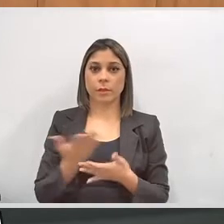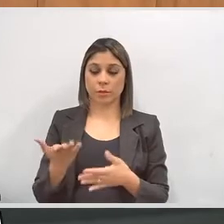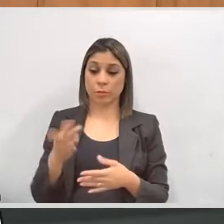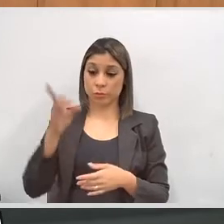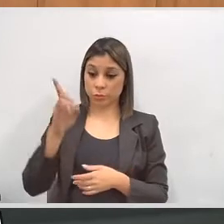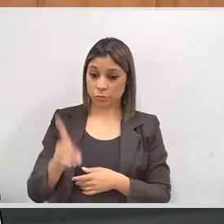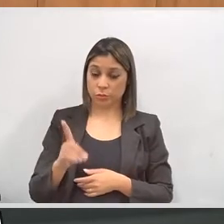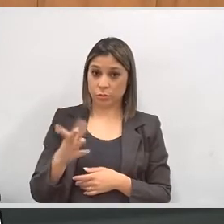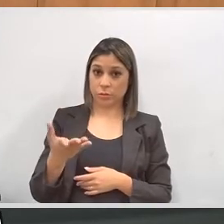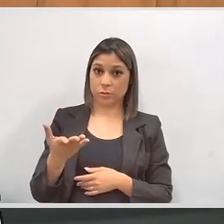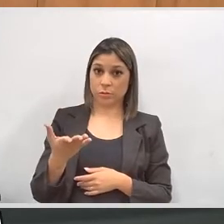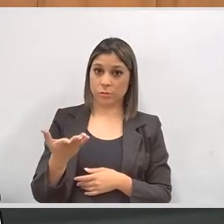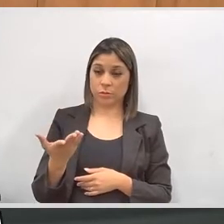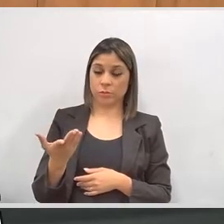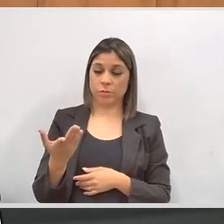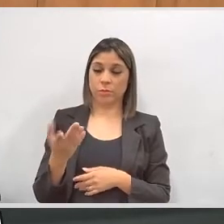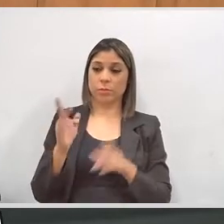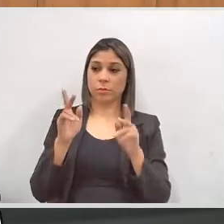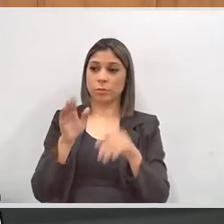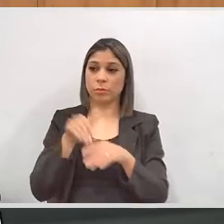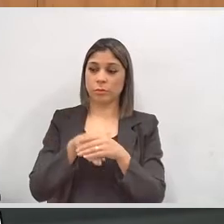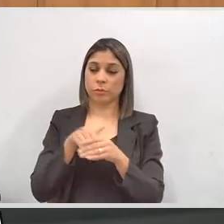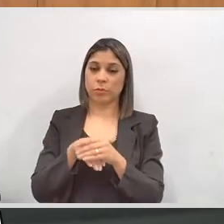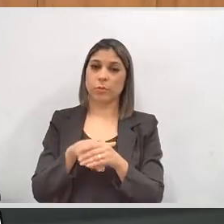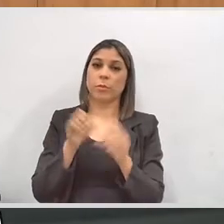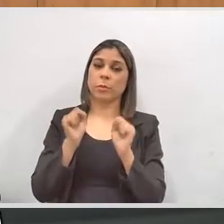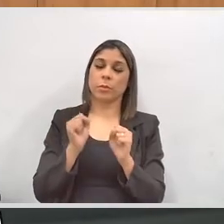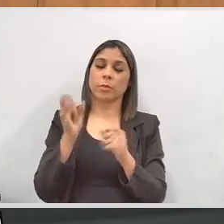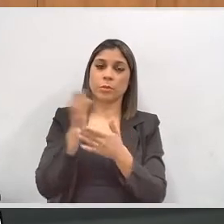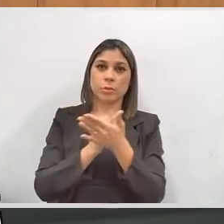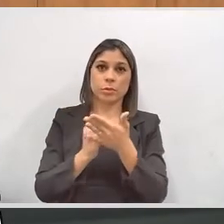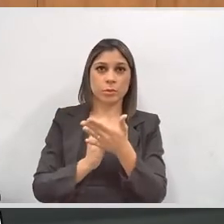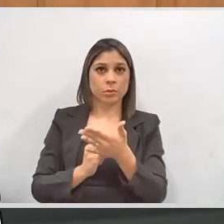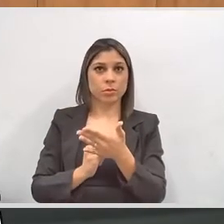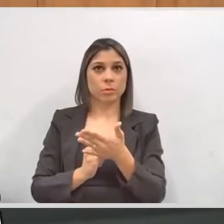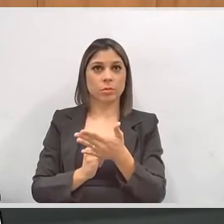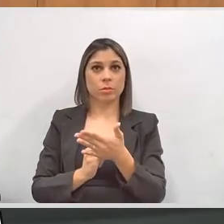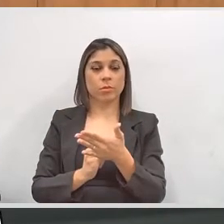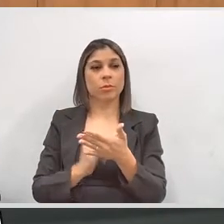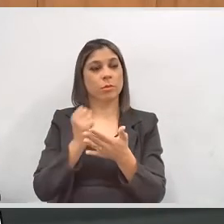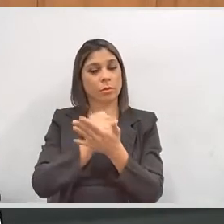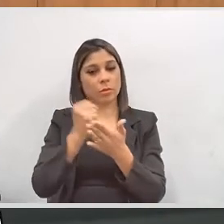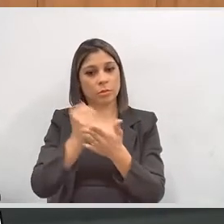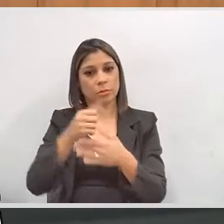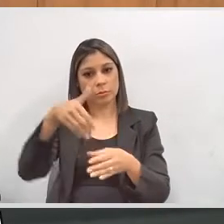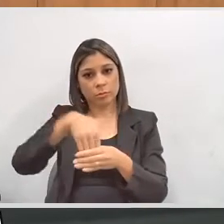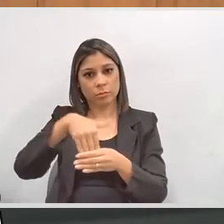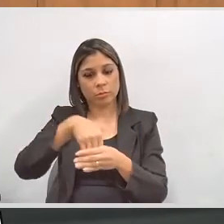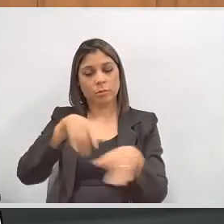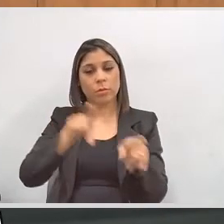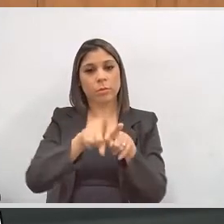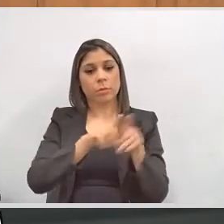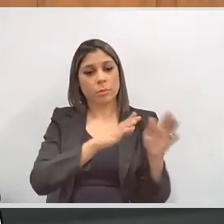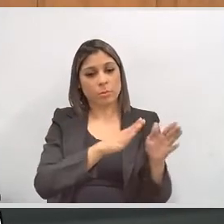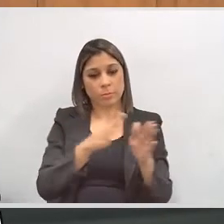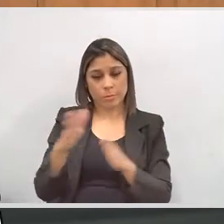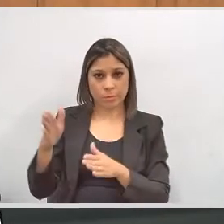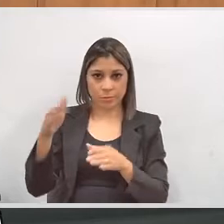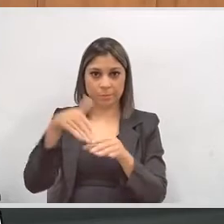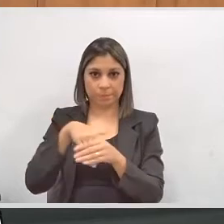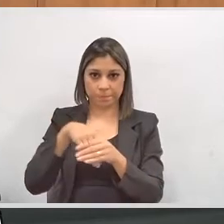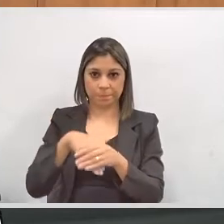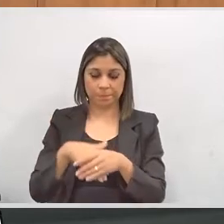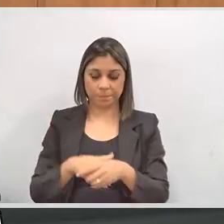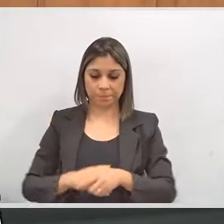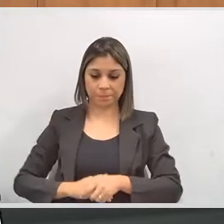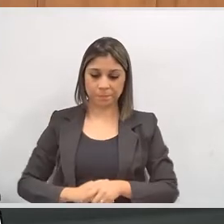no direito de cidadania do voto, principalmente nossos alunos poder fazer a inscrição junto aos cartórios eleitorais, e depois no próprio processo eleitoral